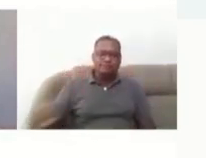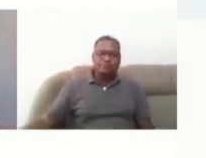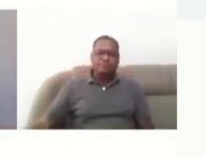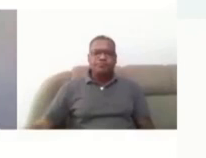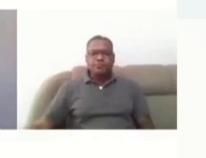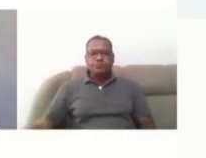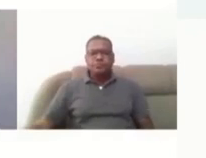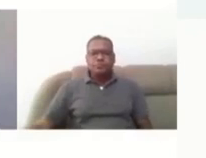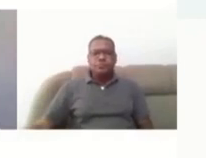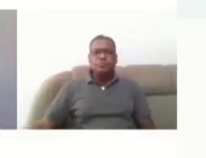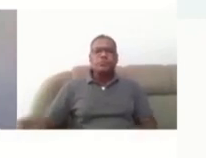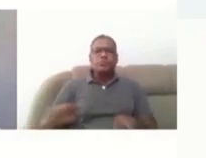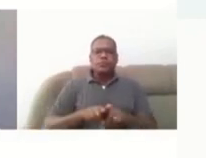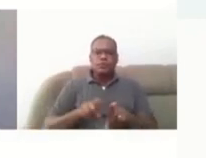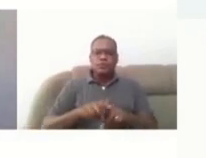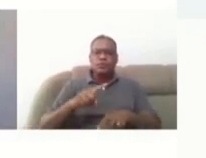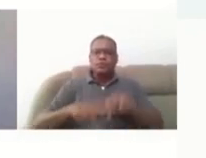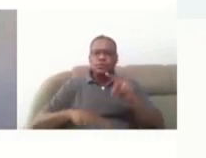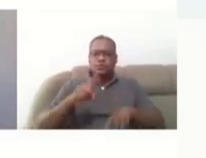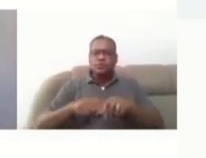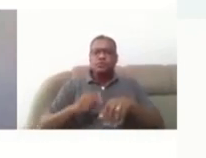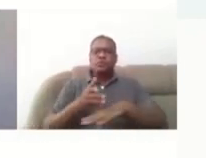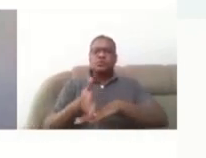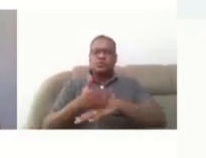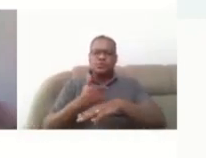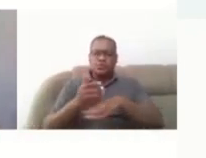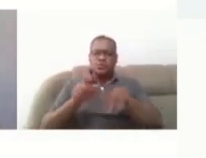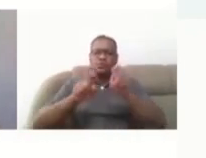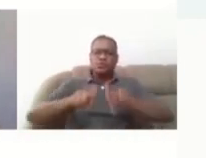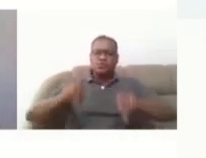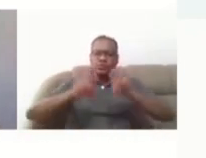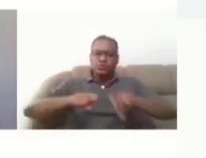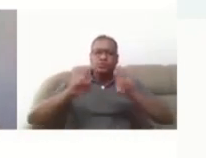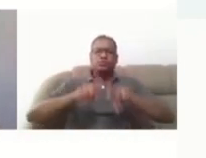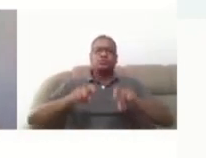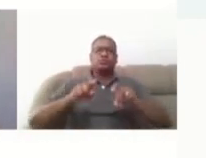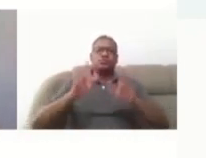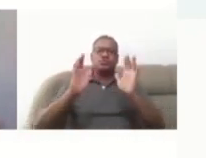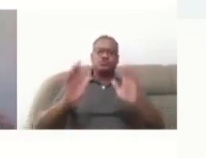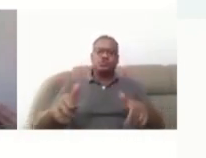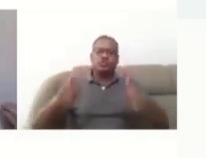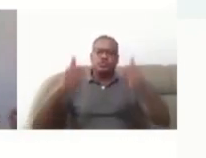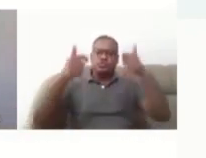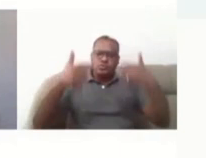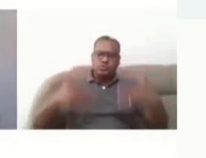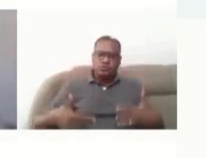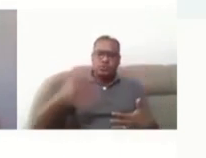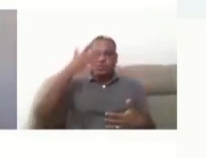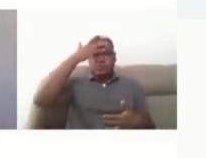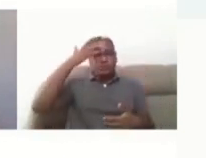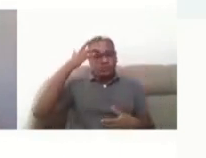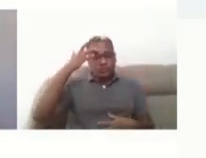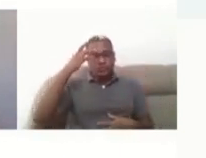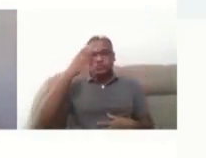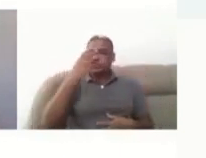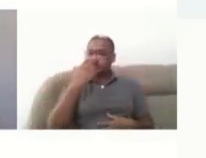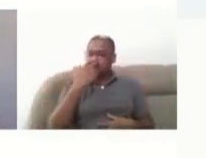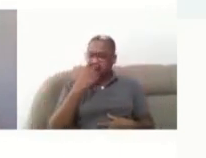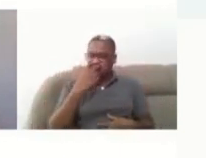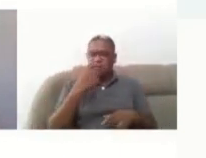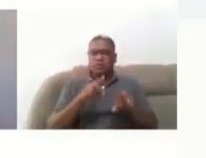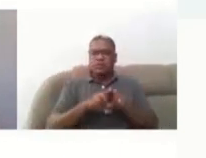Recursos de acessibilidade ao computador. Então, nós falamos um pouco, né, para as pessoas com deficiência visual e baixa visão.